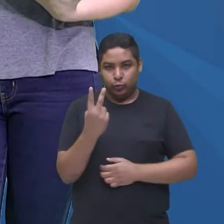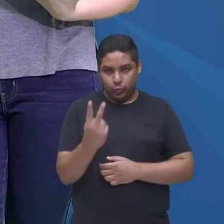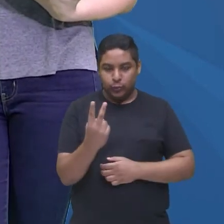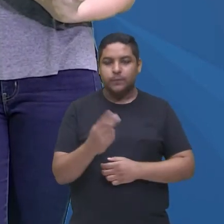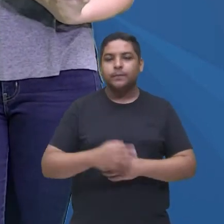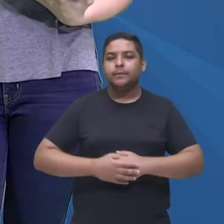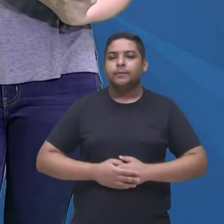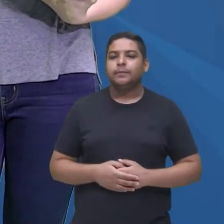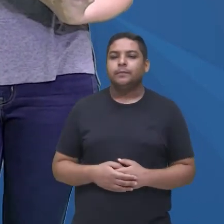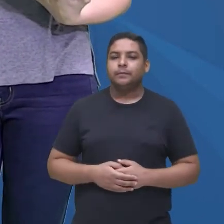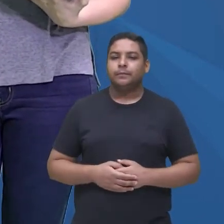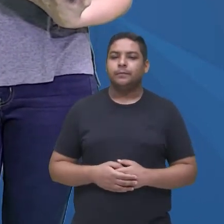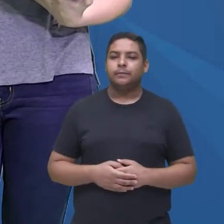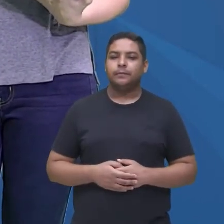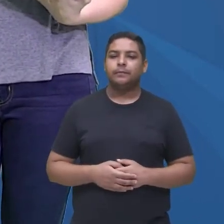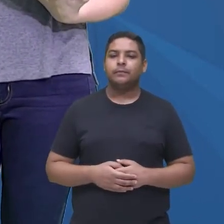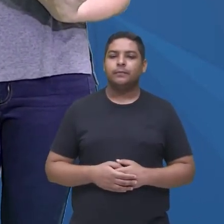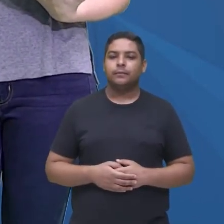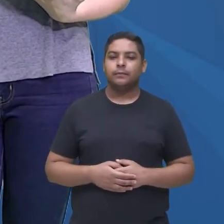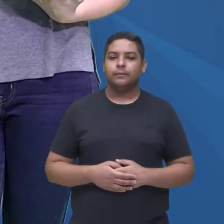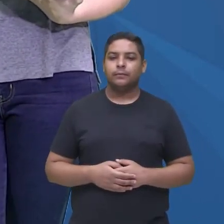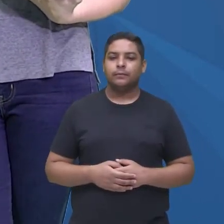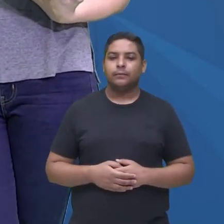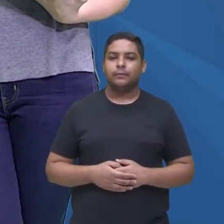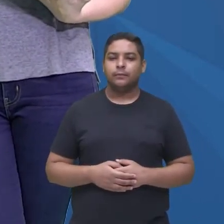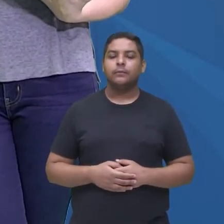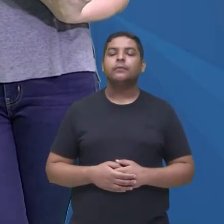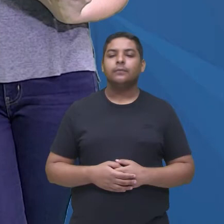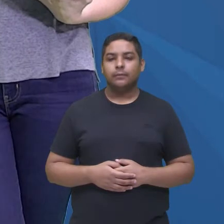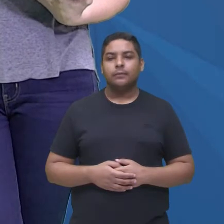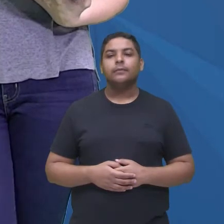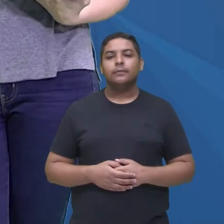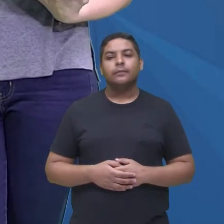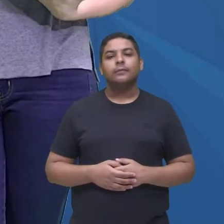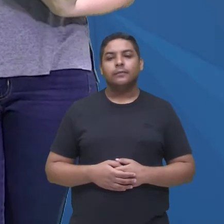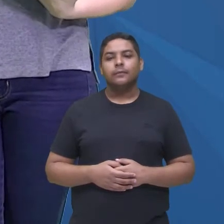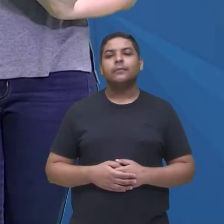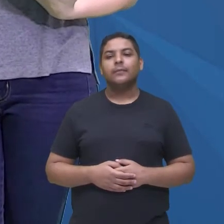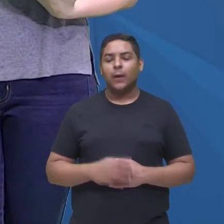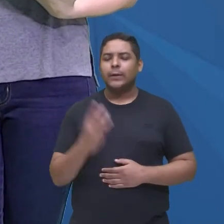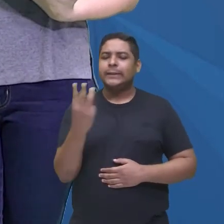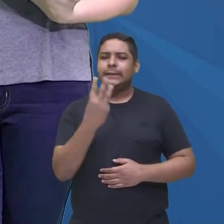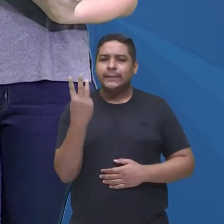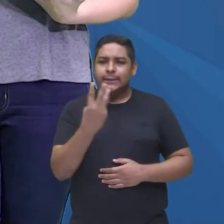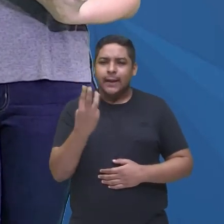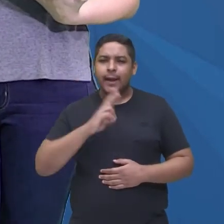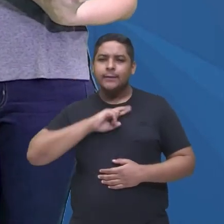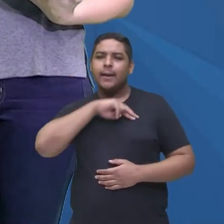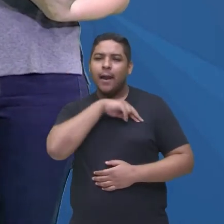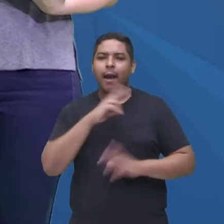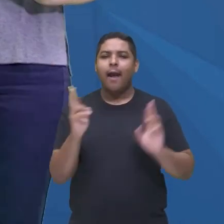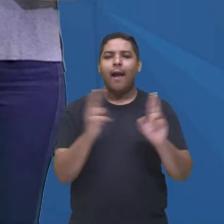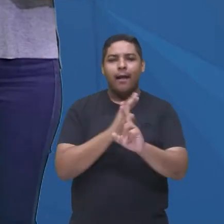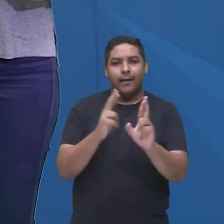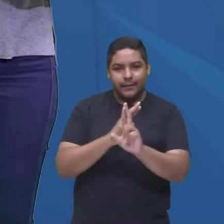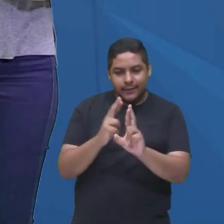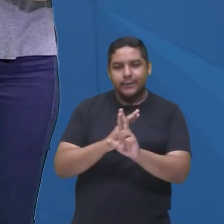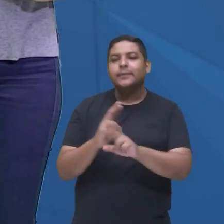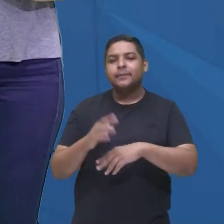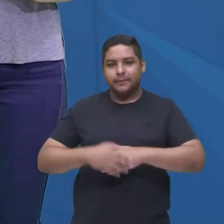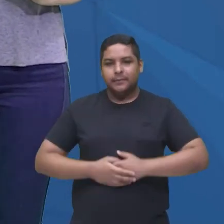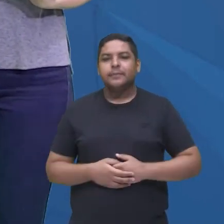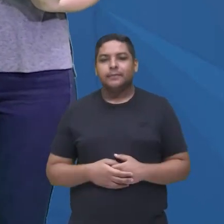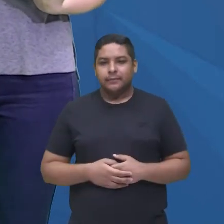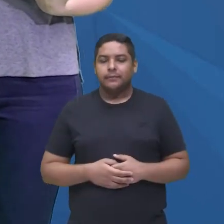Helena Gilbert encontra-se em um triângulo amoroso, né, com Stefan e o Damon Salvatore, e aí